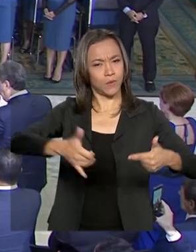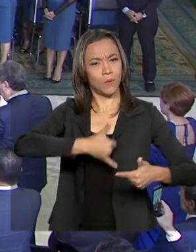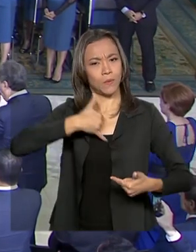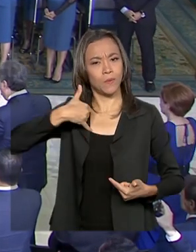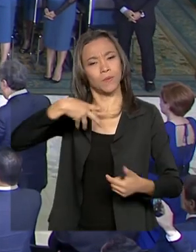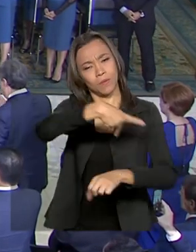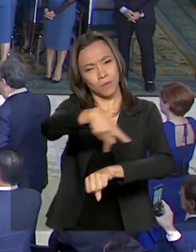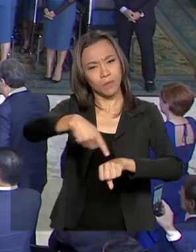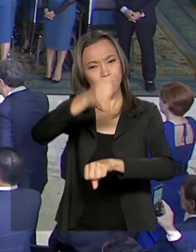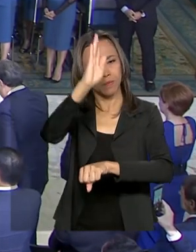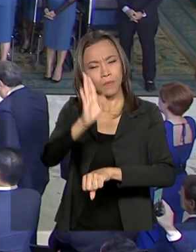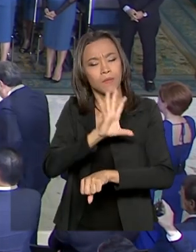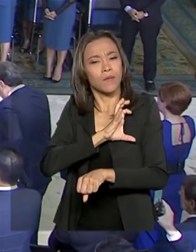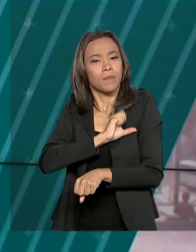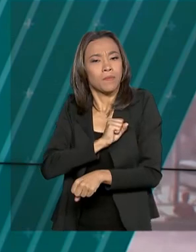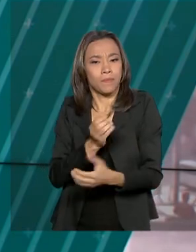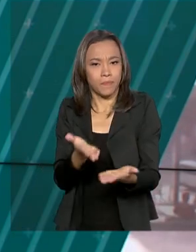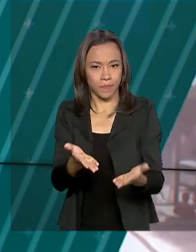Brasil.